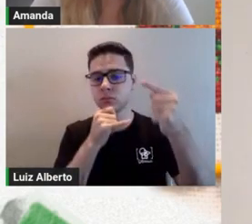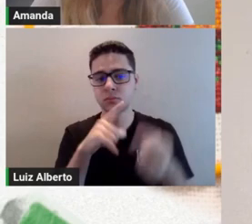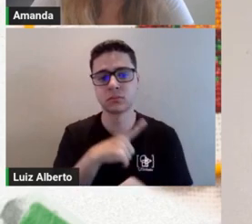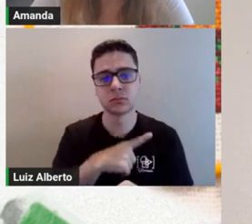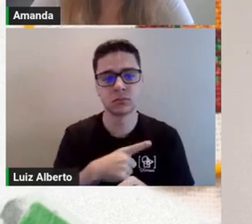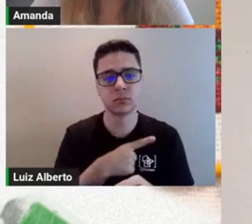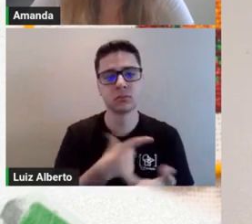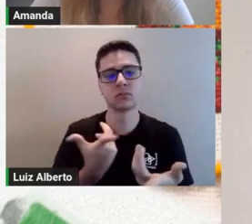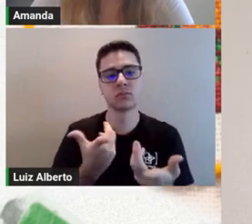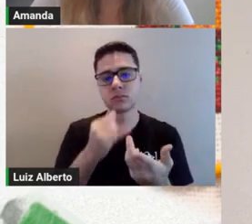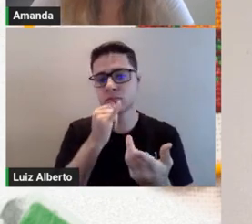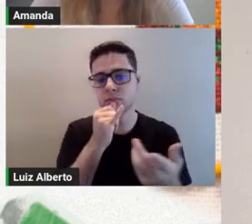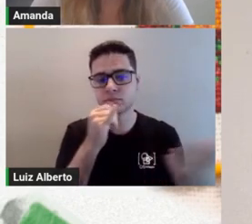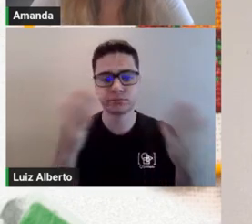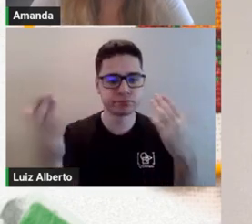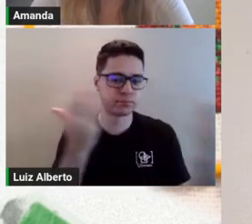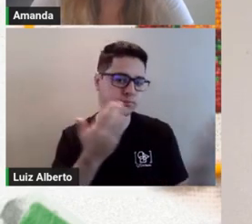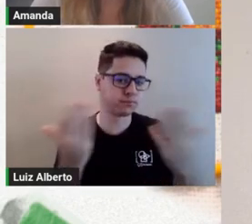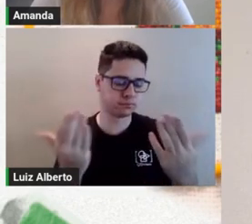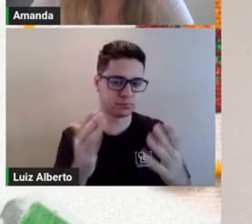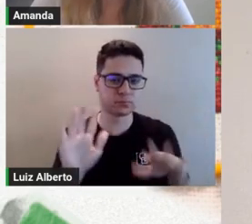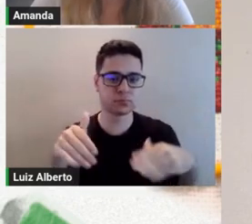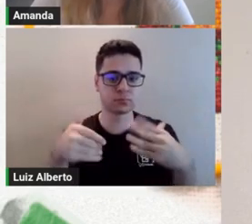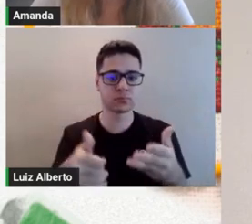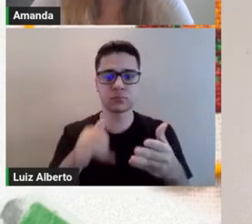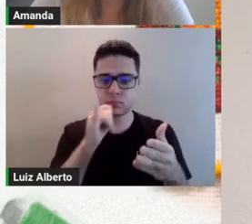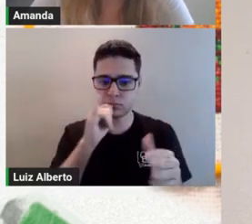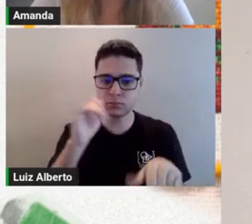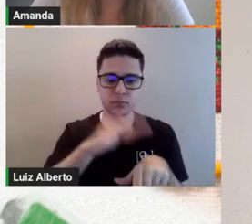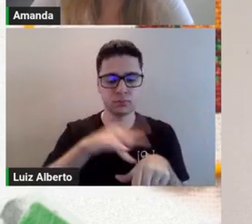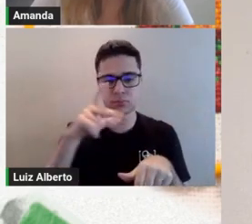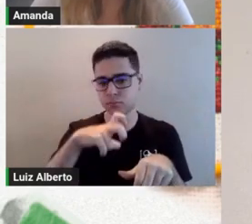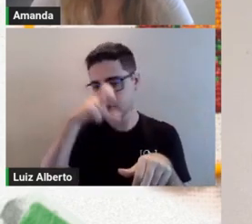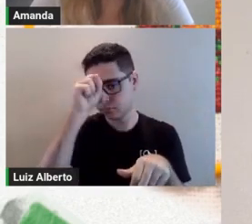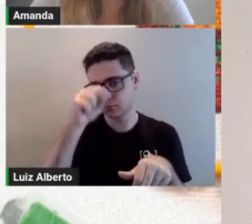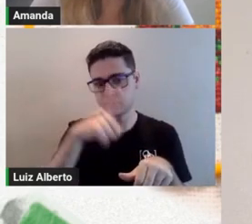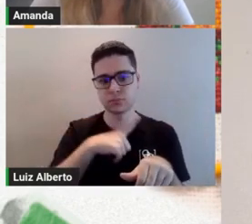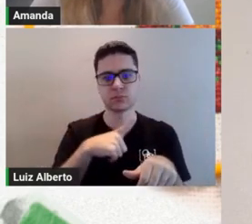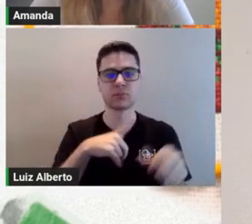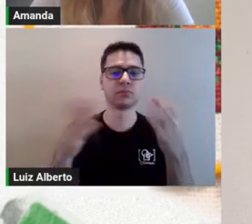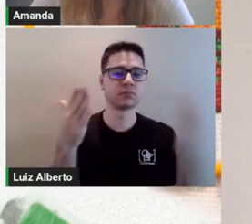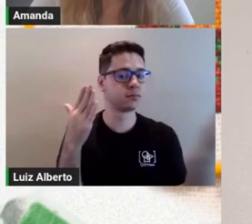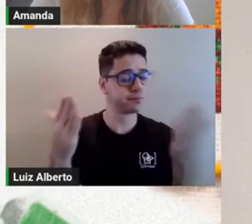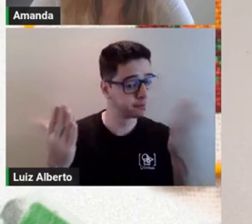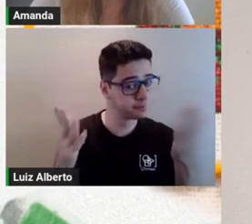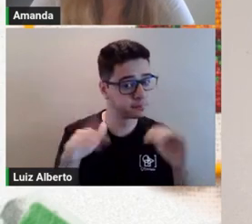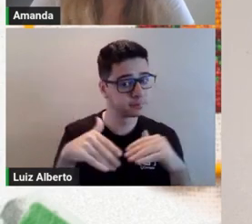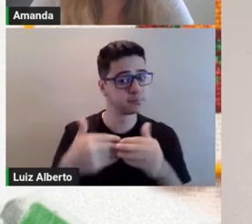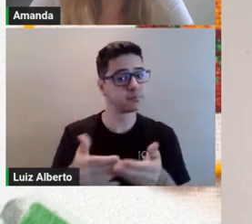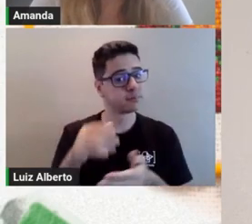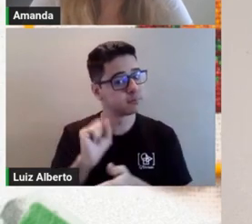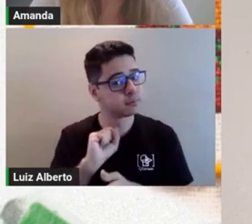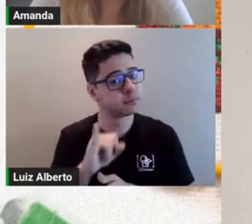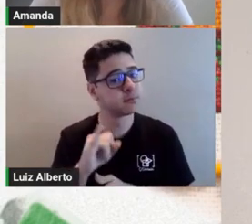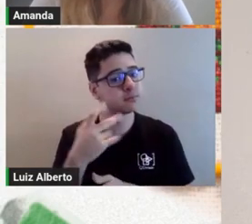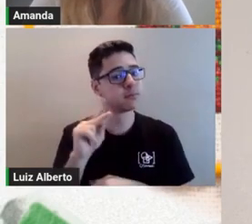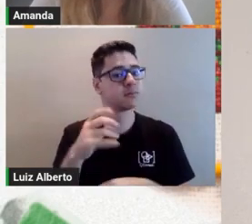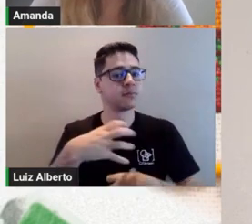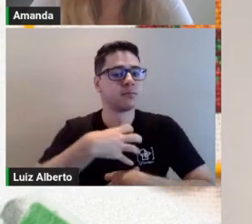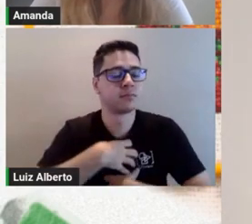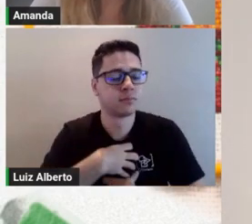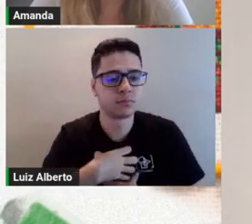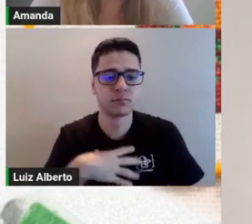alto contraste. É o contraste mais forte que a gente vai ter. Então, se você quer essa sensação de muito